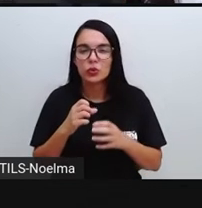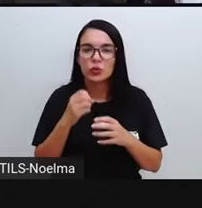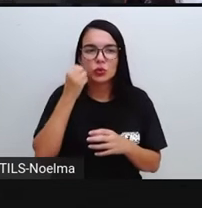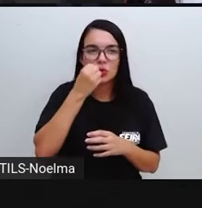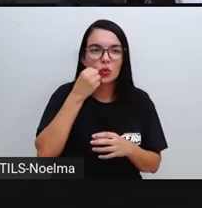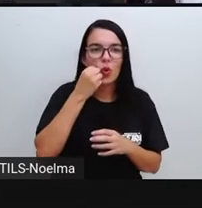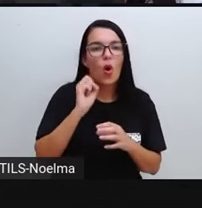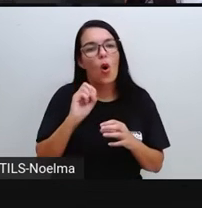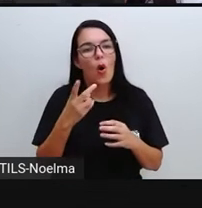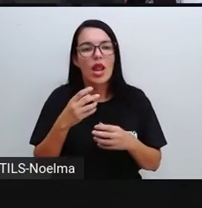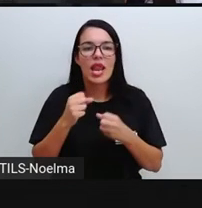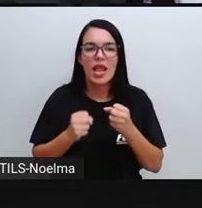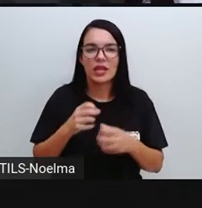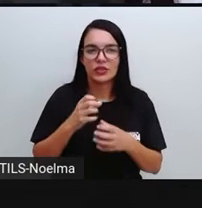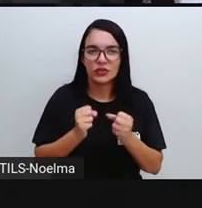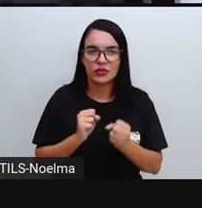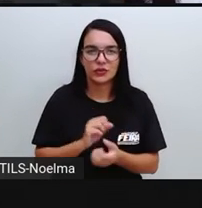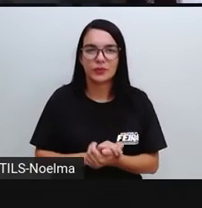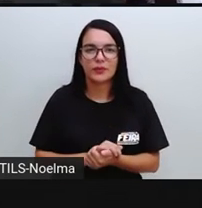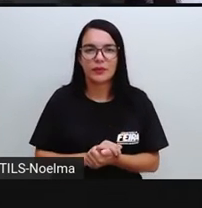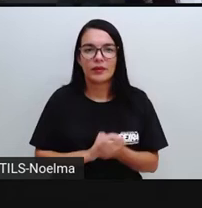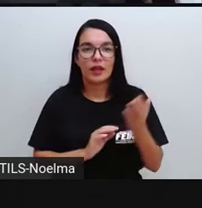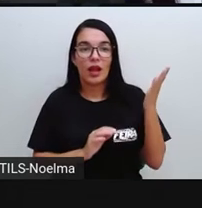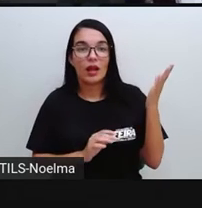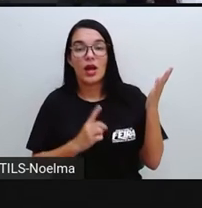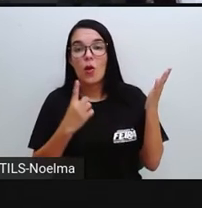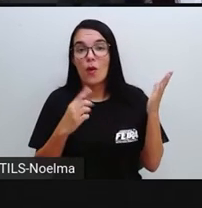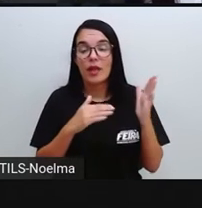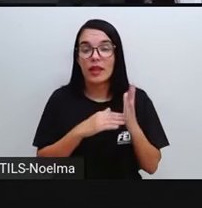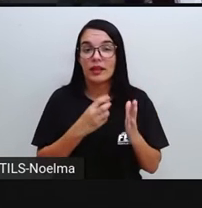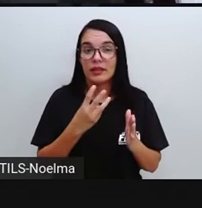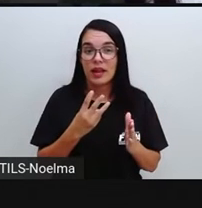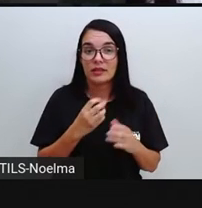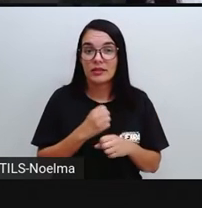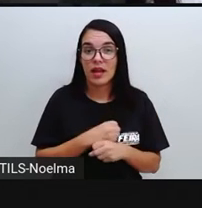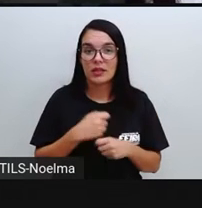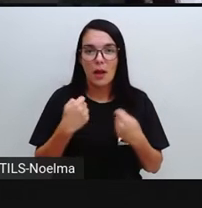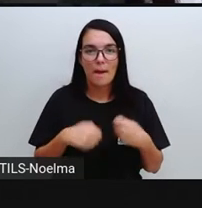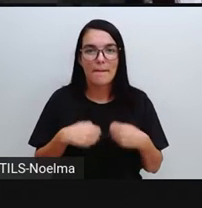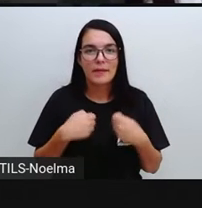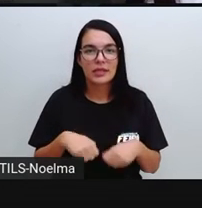sucos E leite De 1 a 3 anos De idade